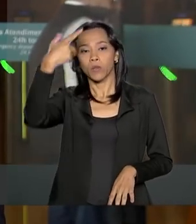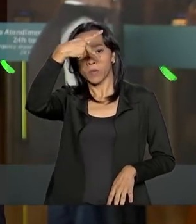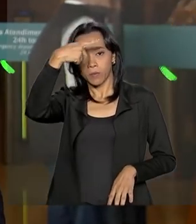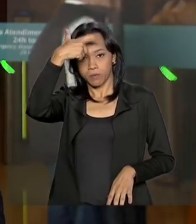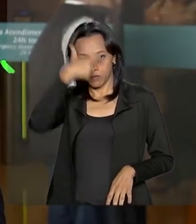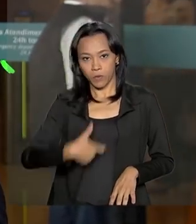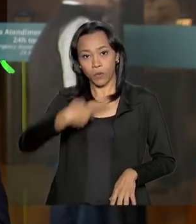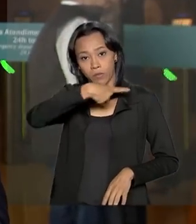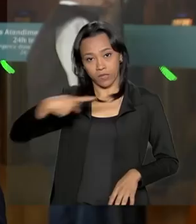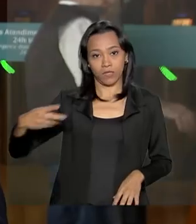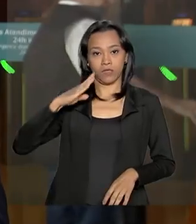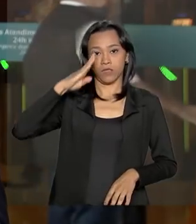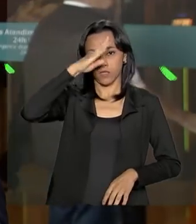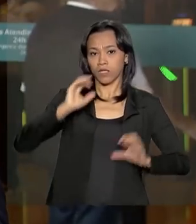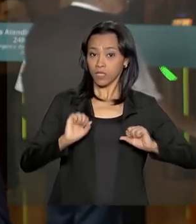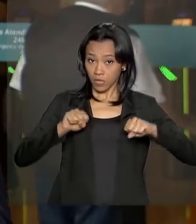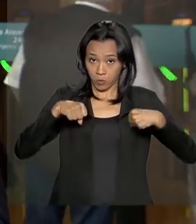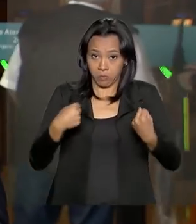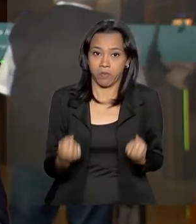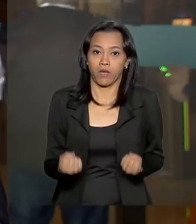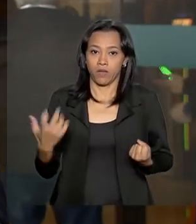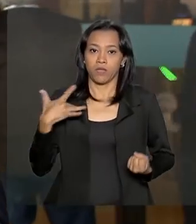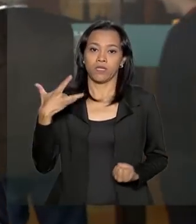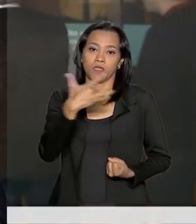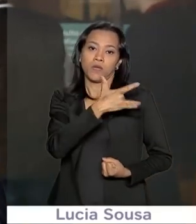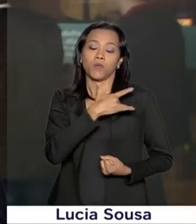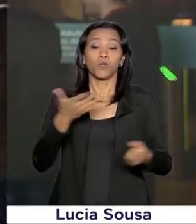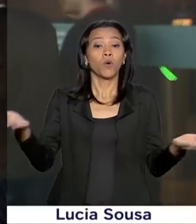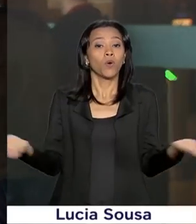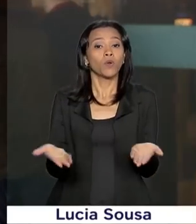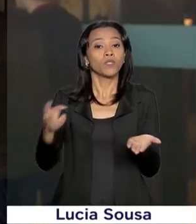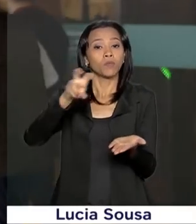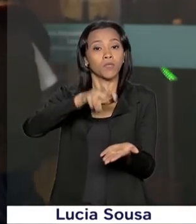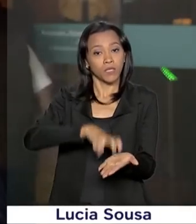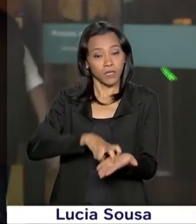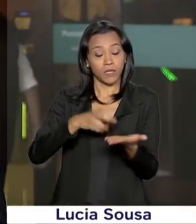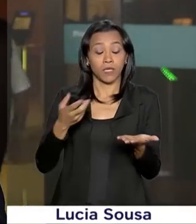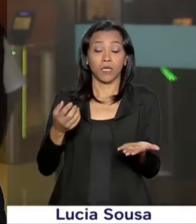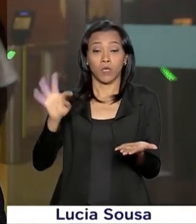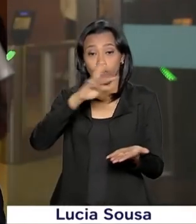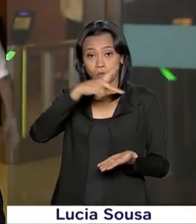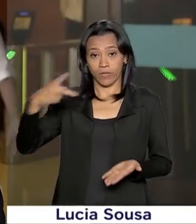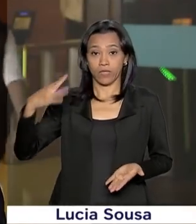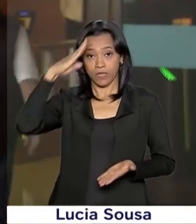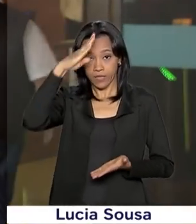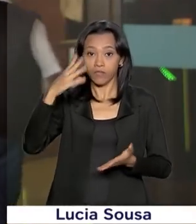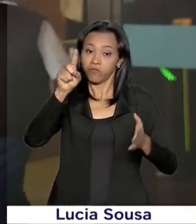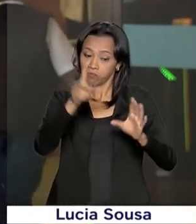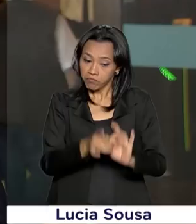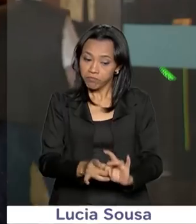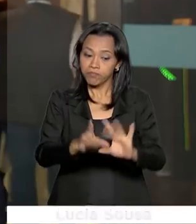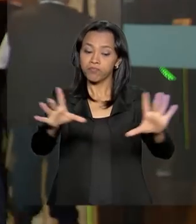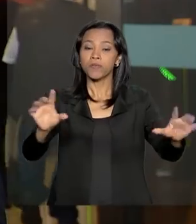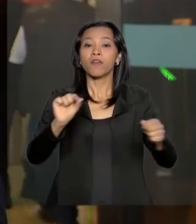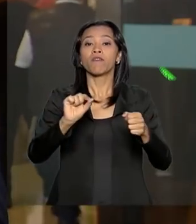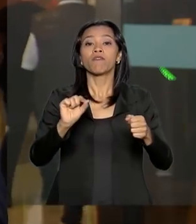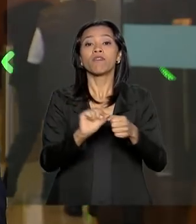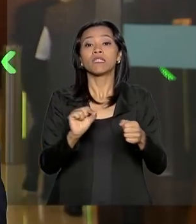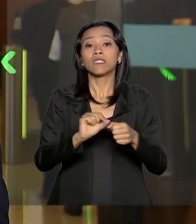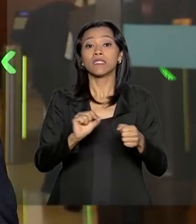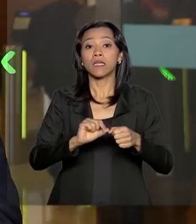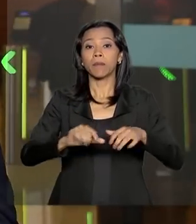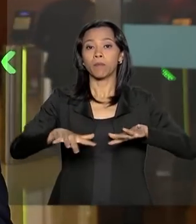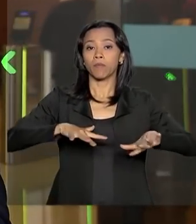de colostomia. Hoje pela manhã, o presidente foi autorizado a fazer exercícios fora do quarto